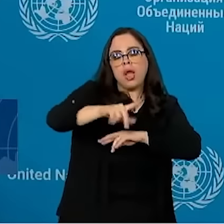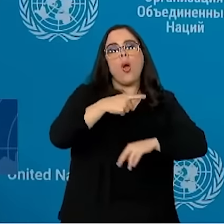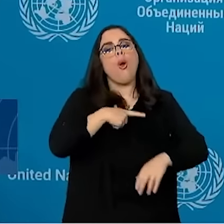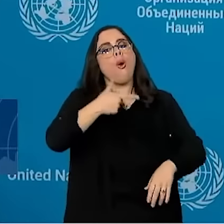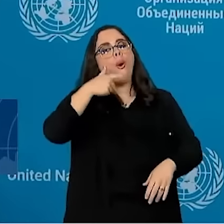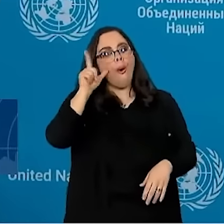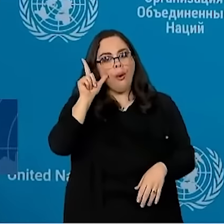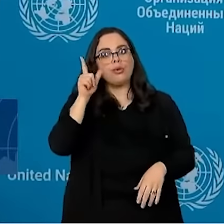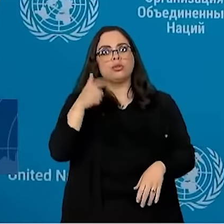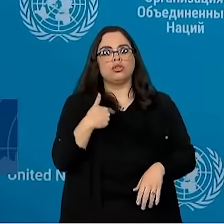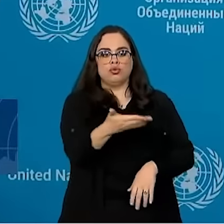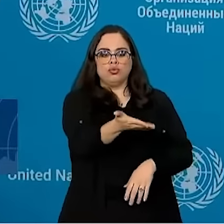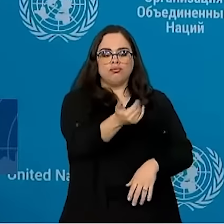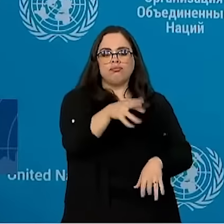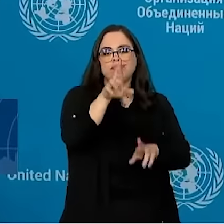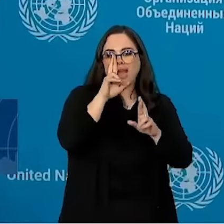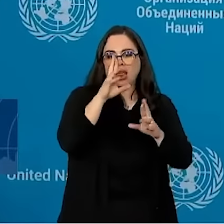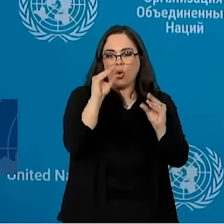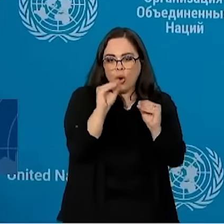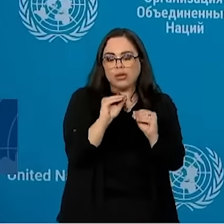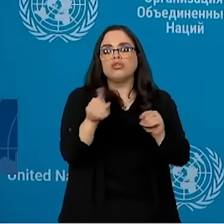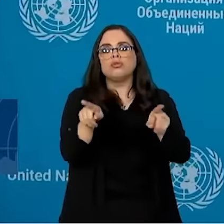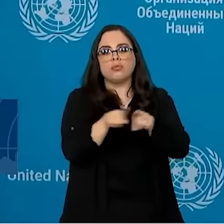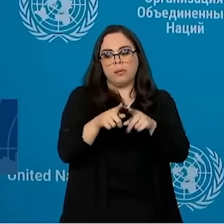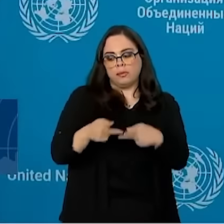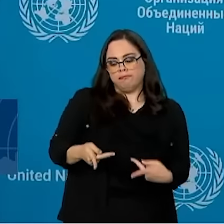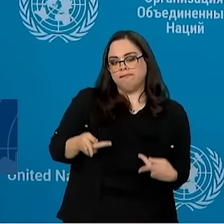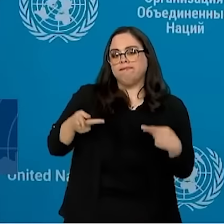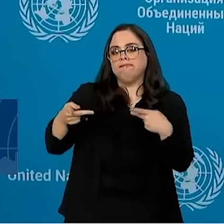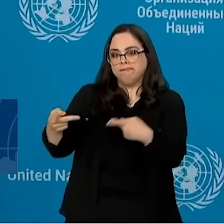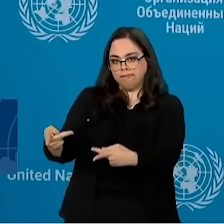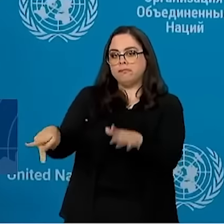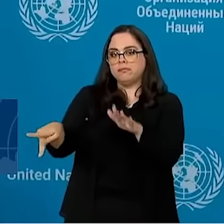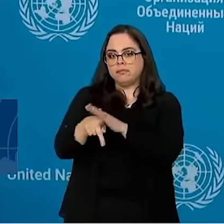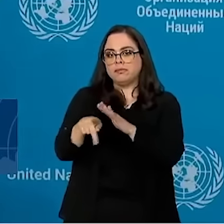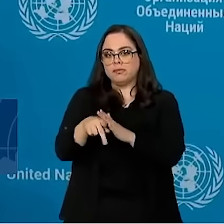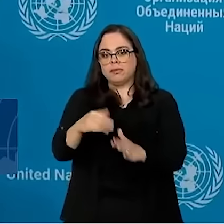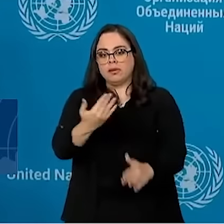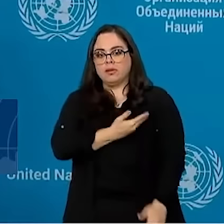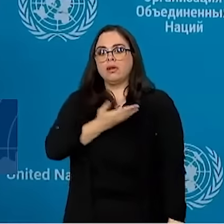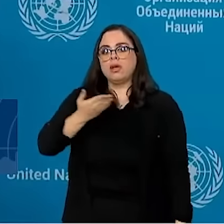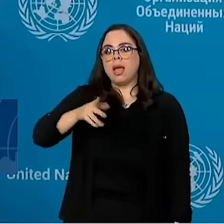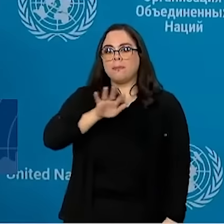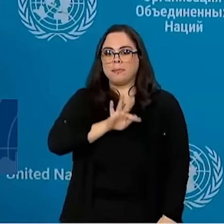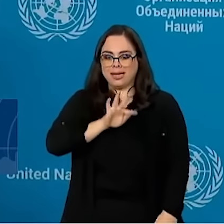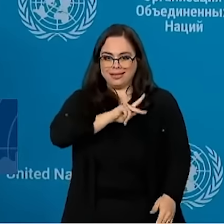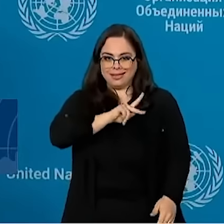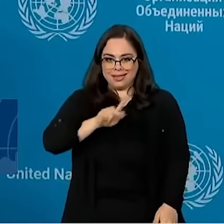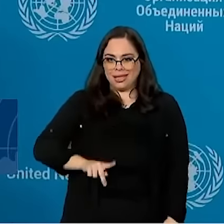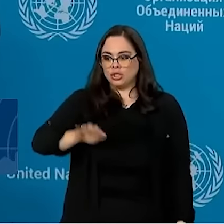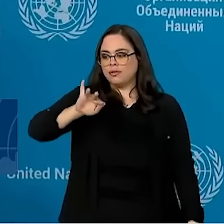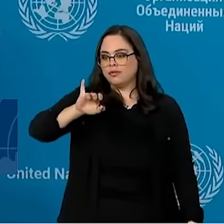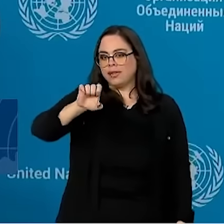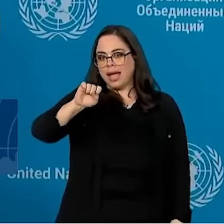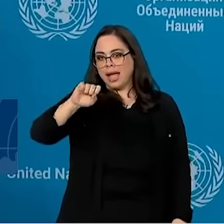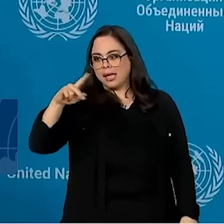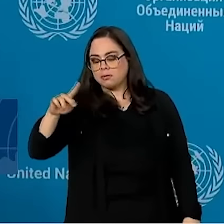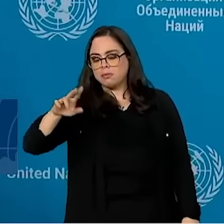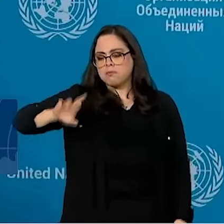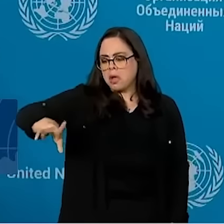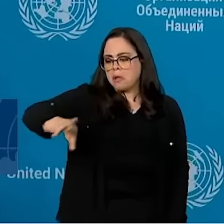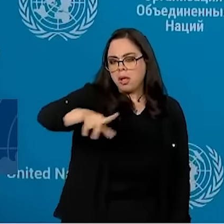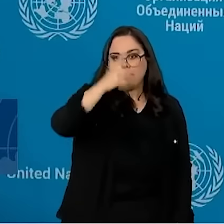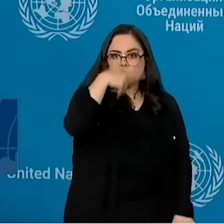ontem à noite com um grupo de empresários a convite do companheiro Josué, presidente da Fiesp. Fiz reuniões com outros